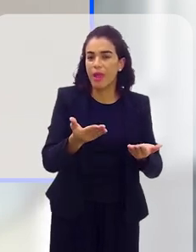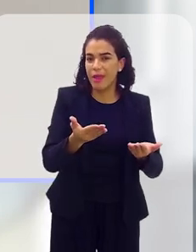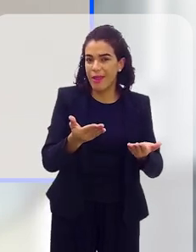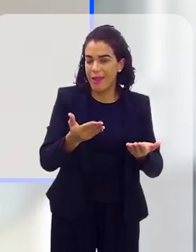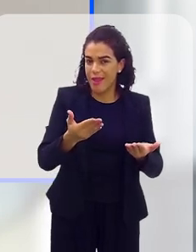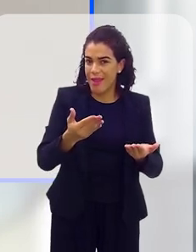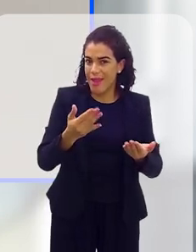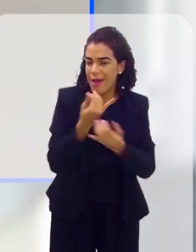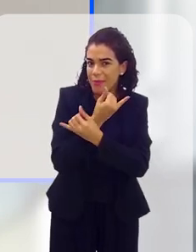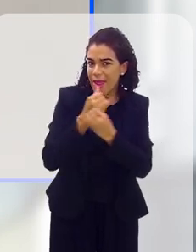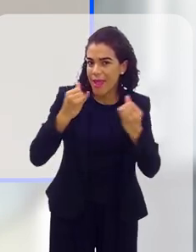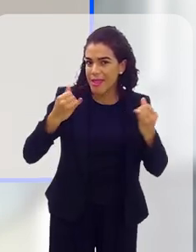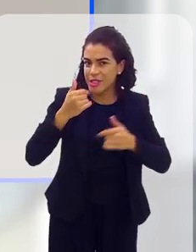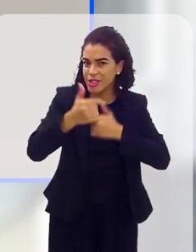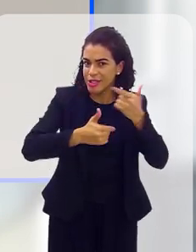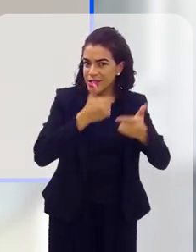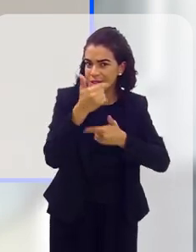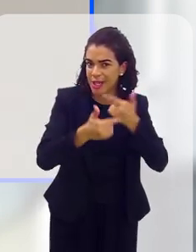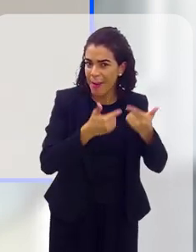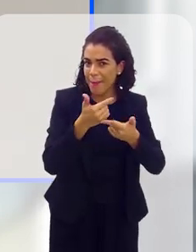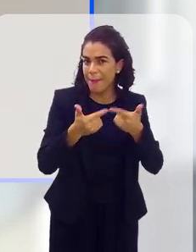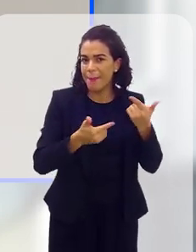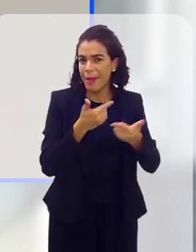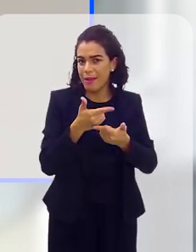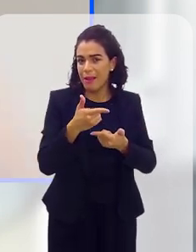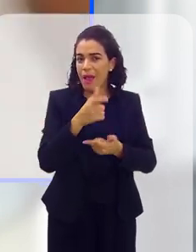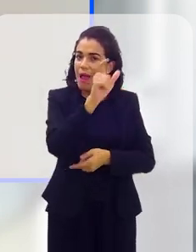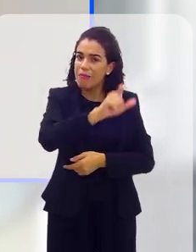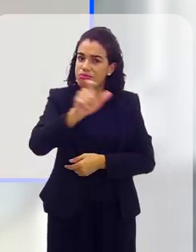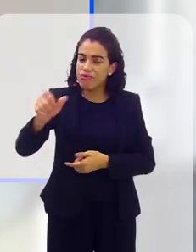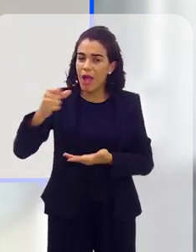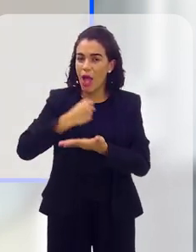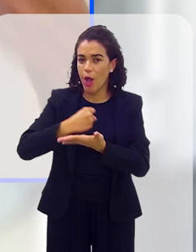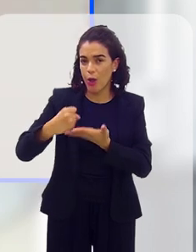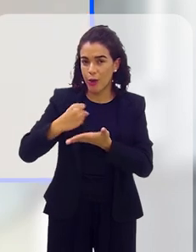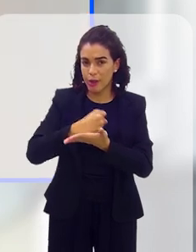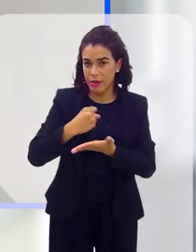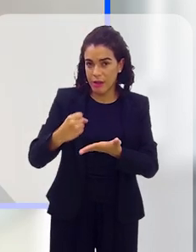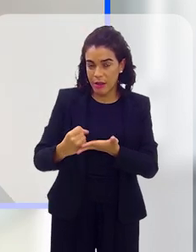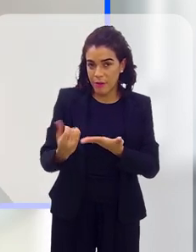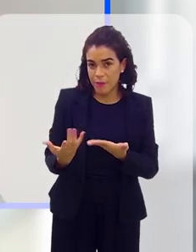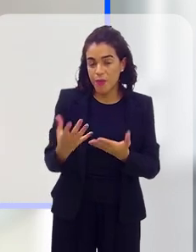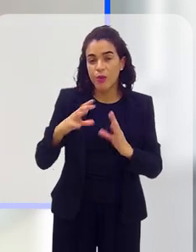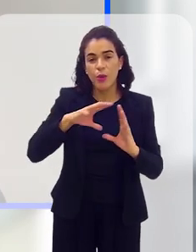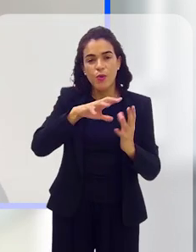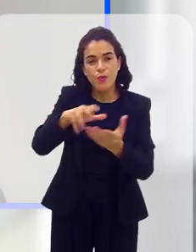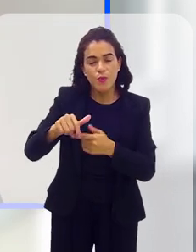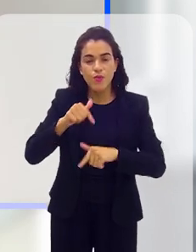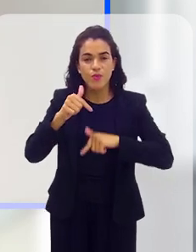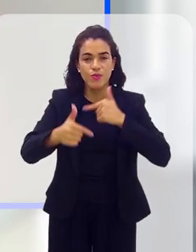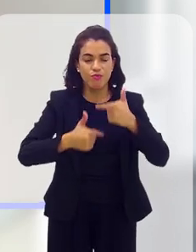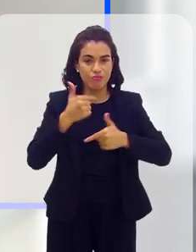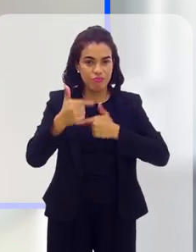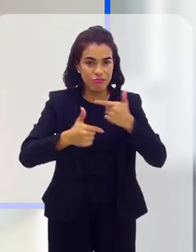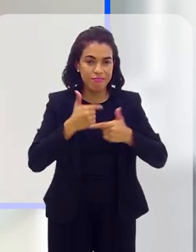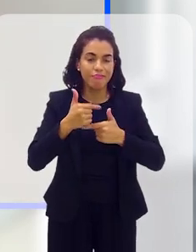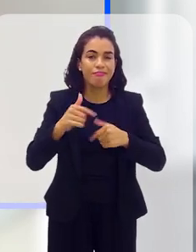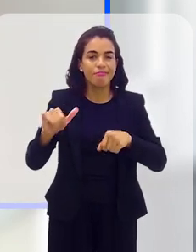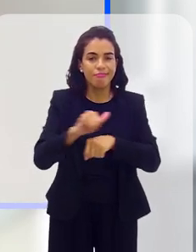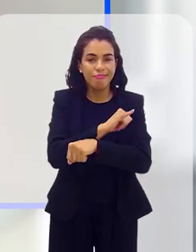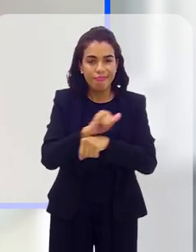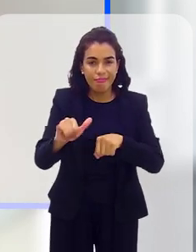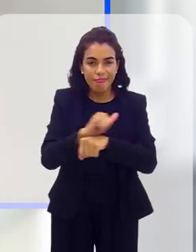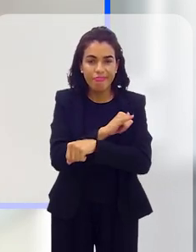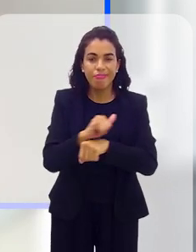me dispondo, entregando a minha energia produtiva a esses contratantes. Então, o mundo do trabalho